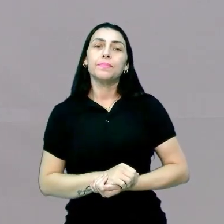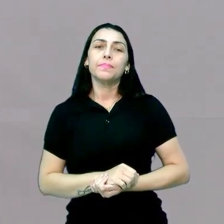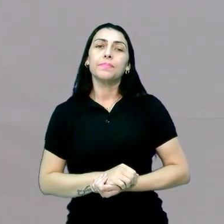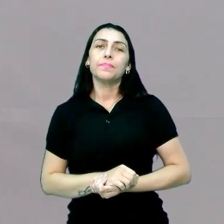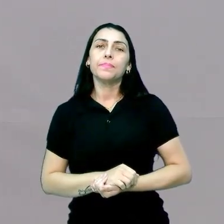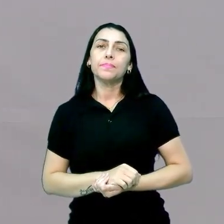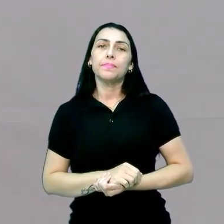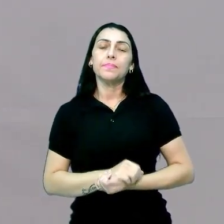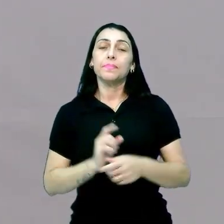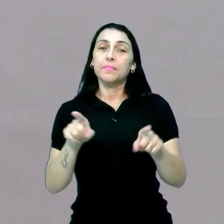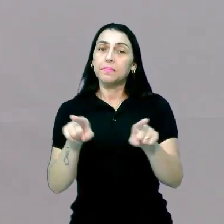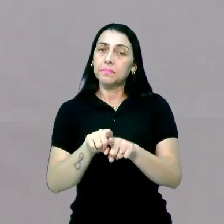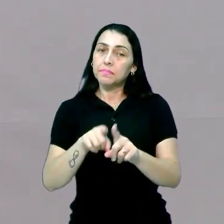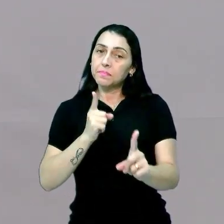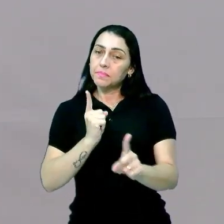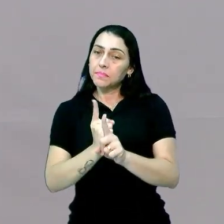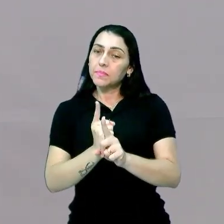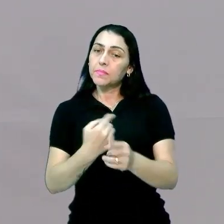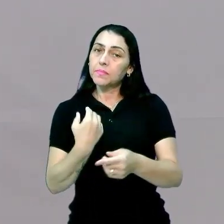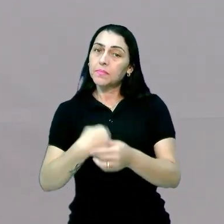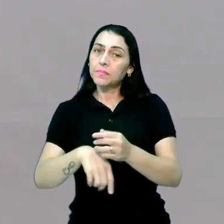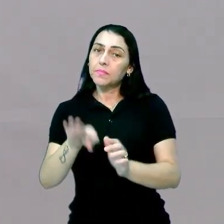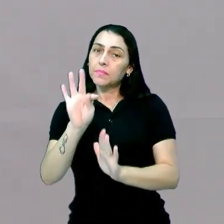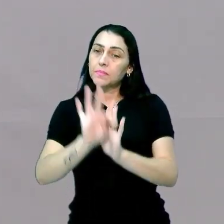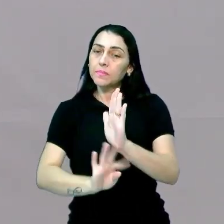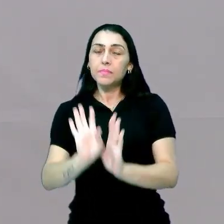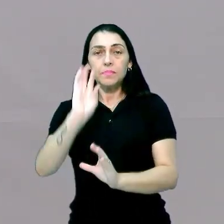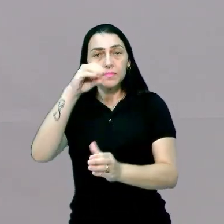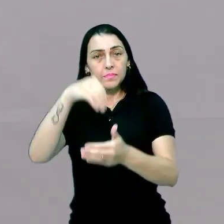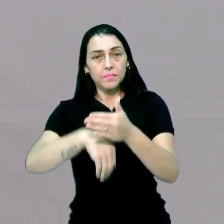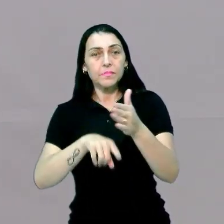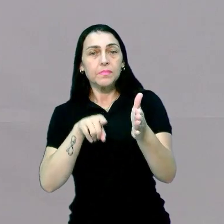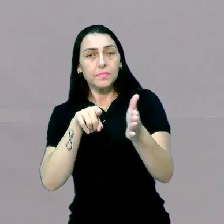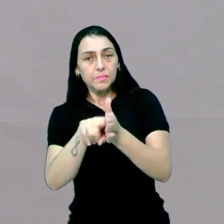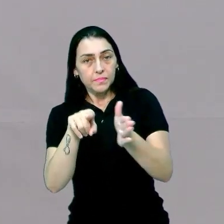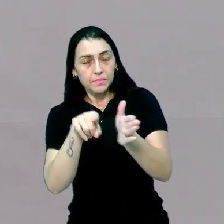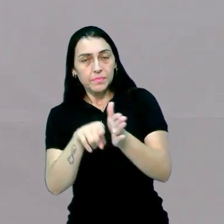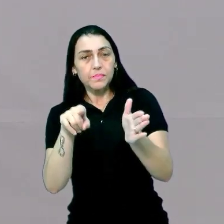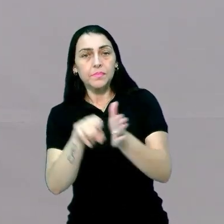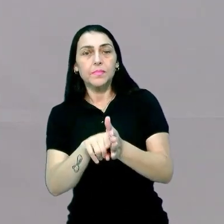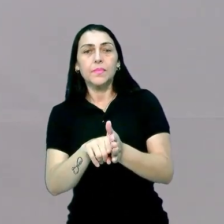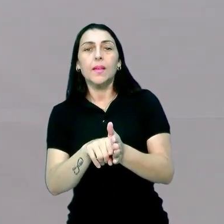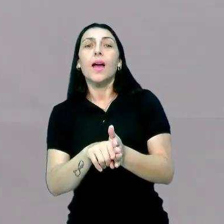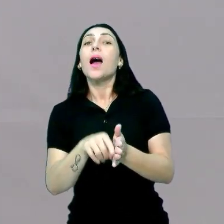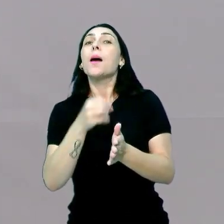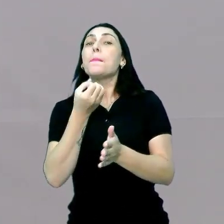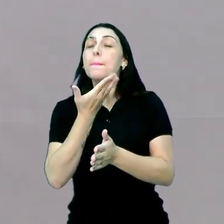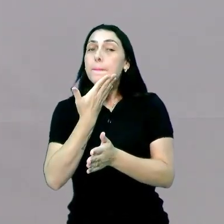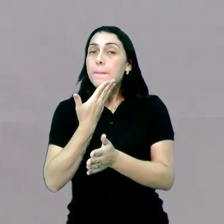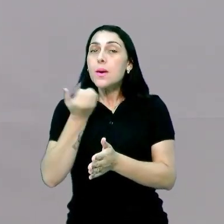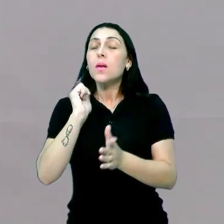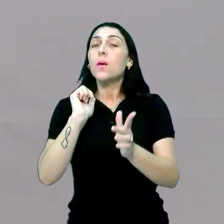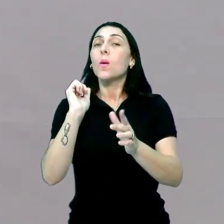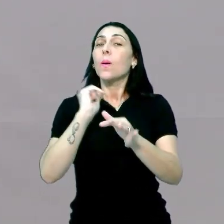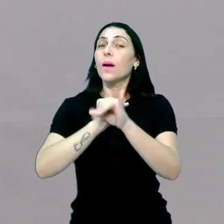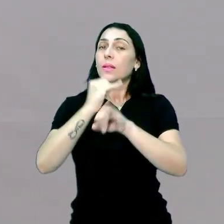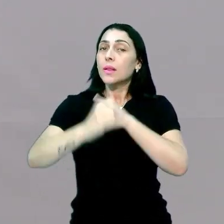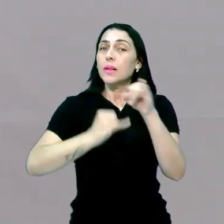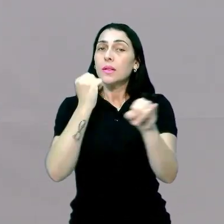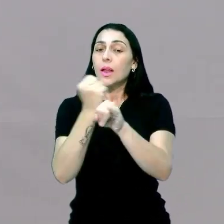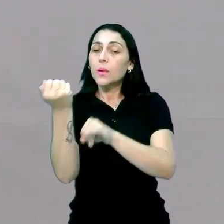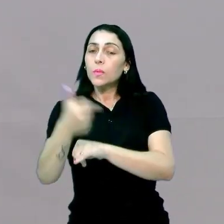que vai de encontro ao que diz a nossa pergunta, que é exatamente a vantagem da internet sobre a TV,